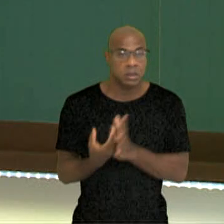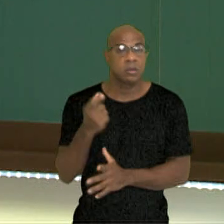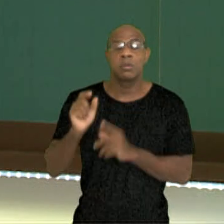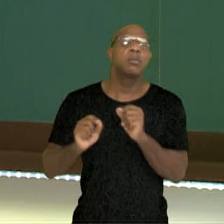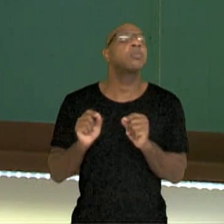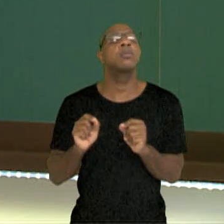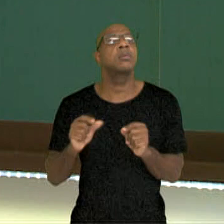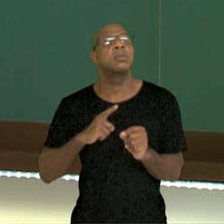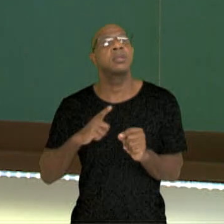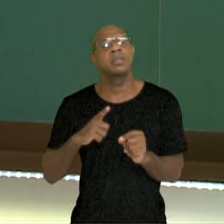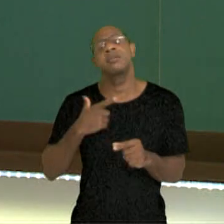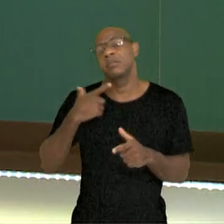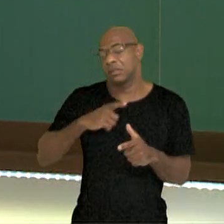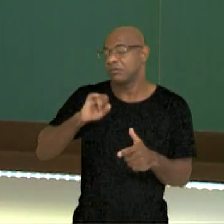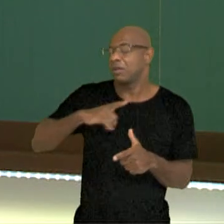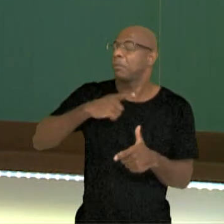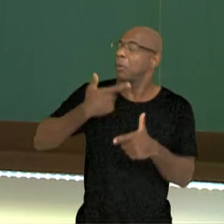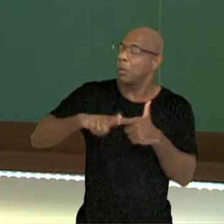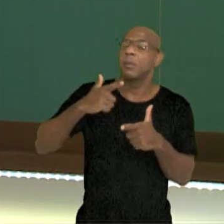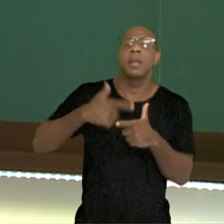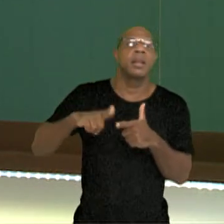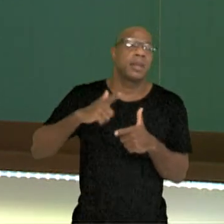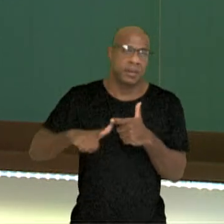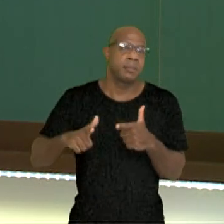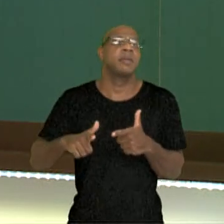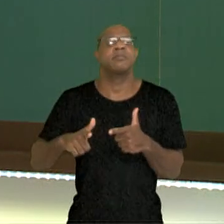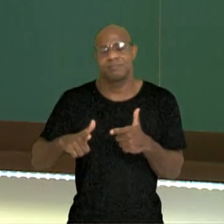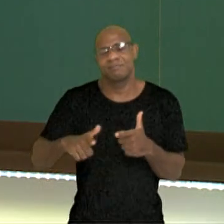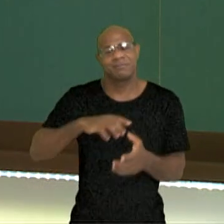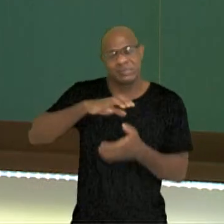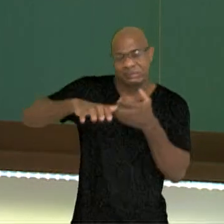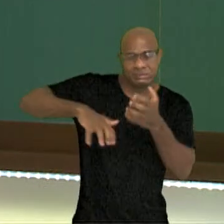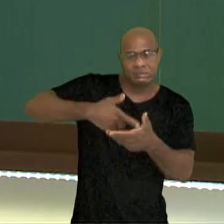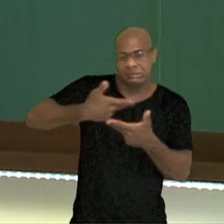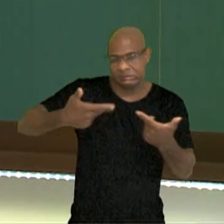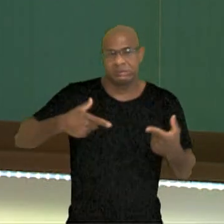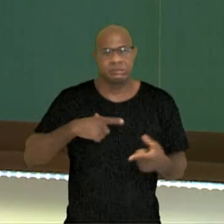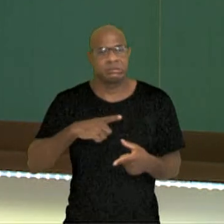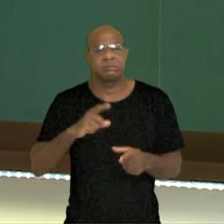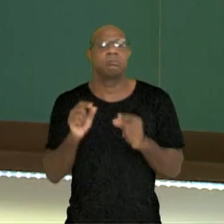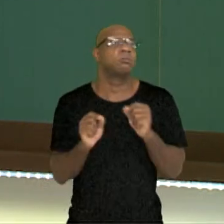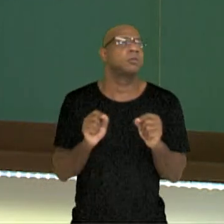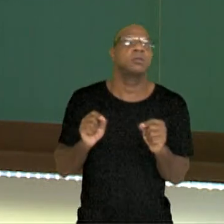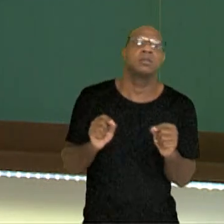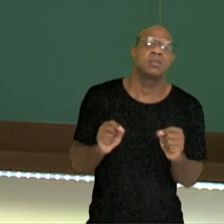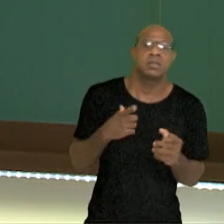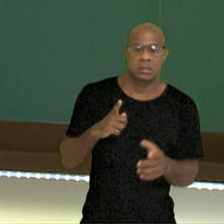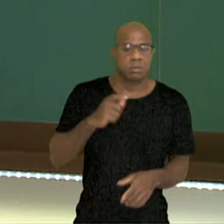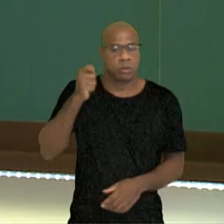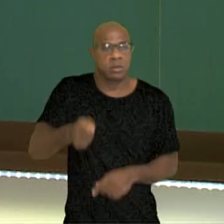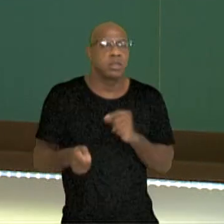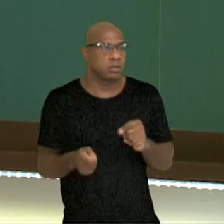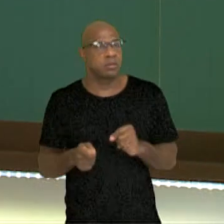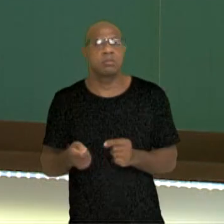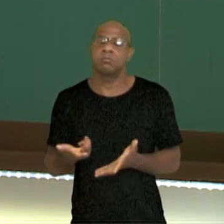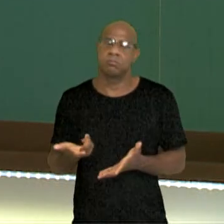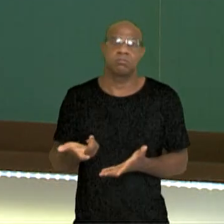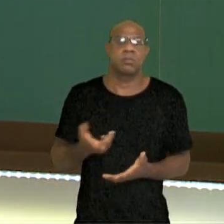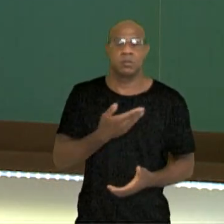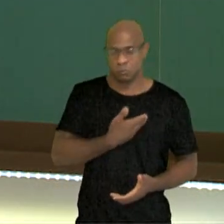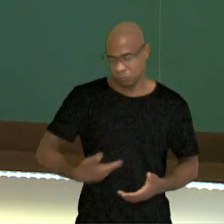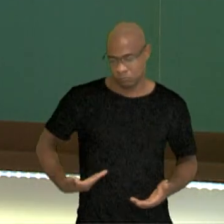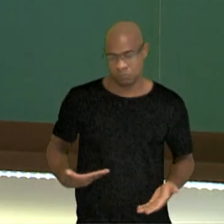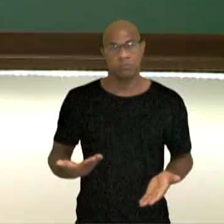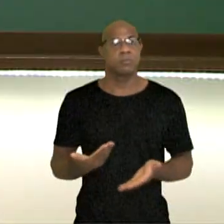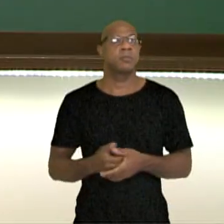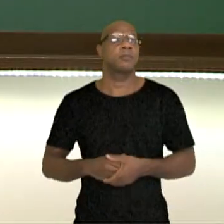se, houver uma crise ou outra questão que leve a uma autoridade, um domínio governamental.